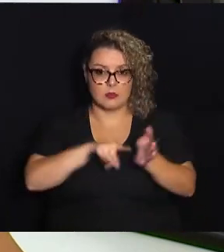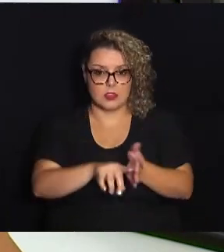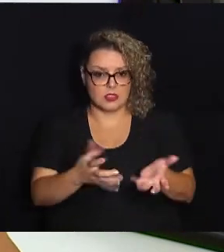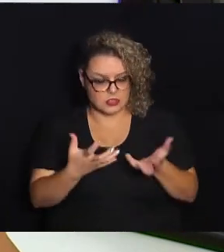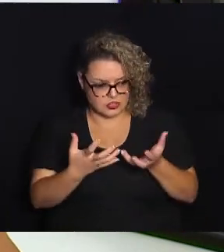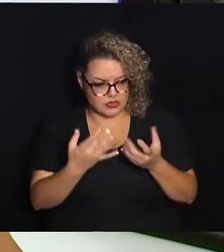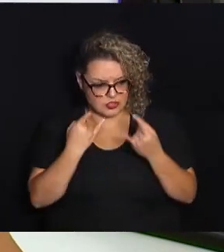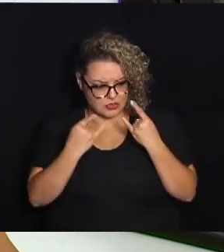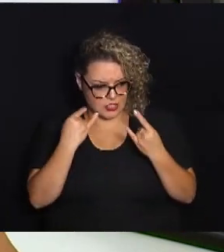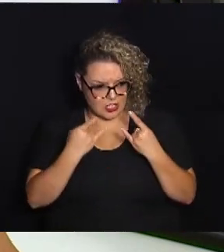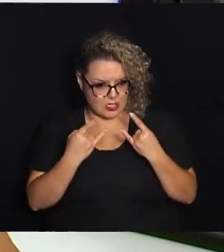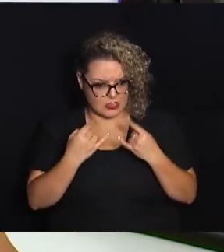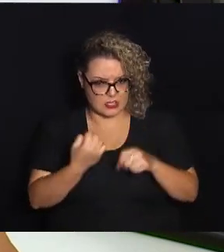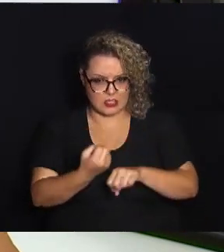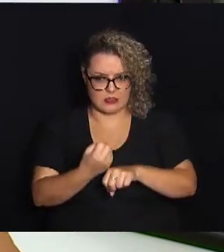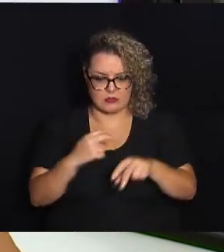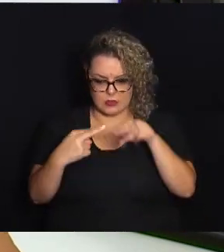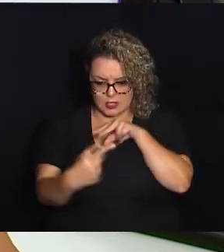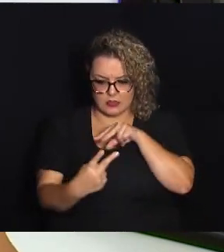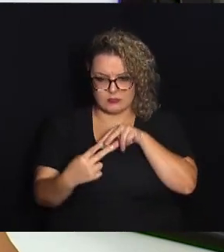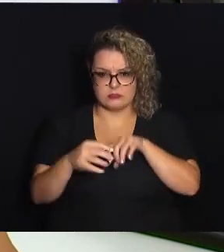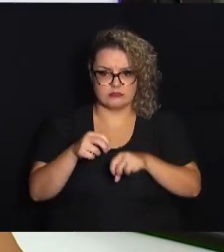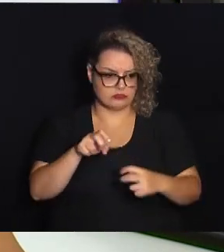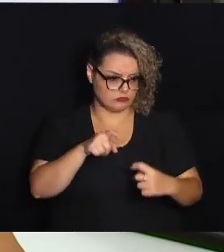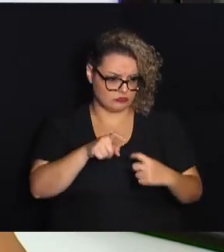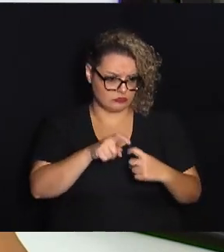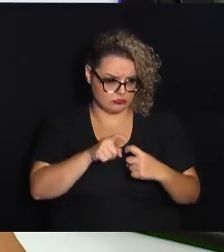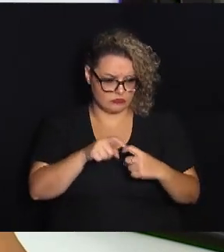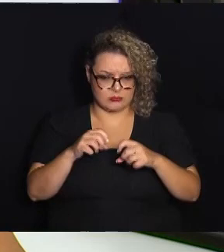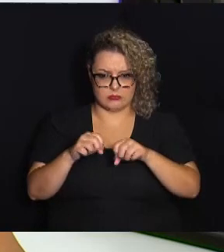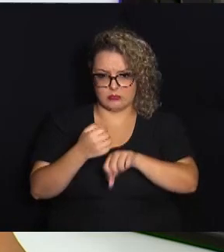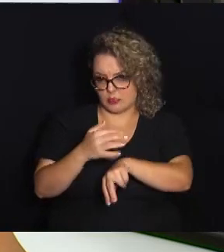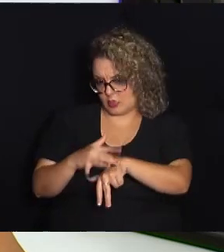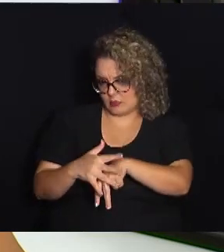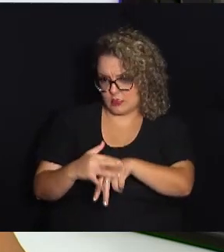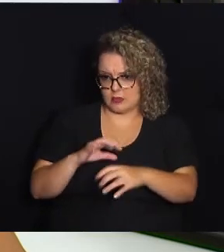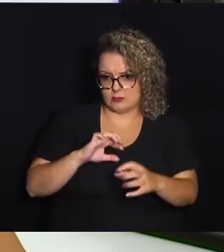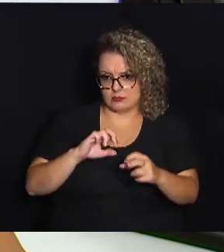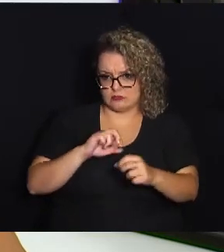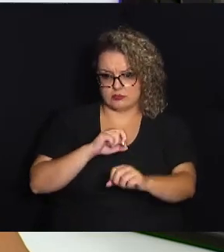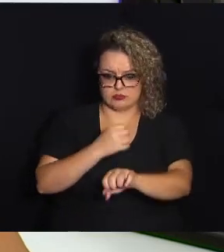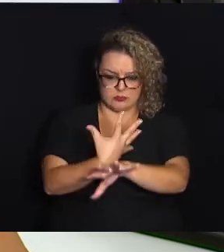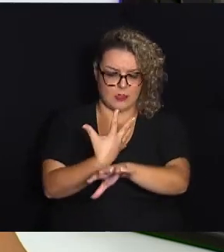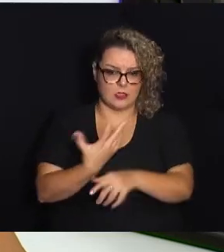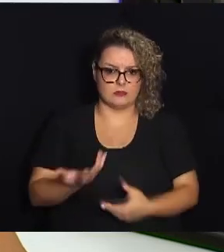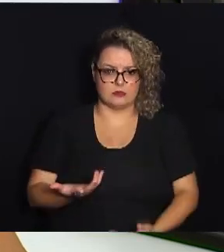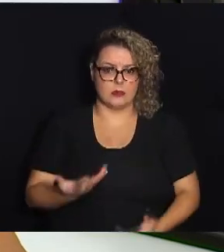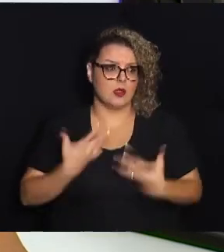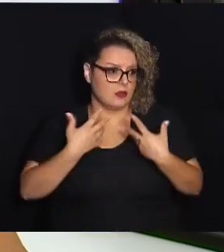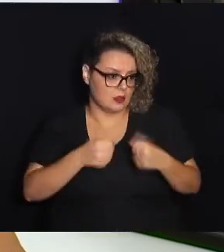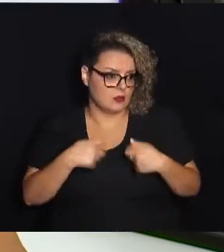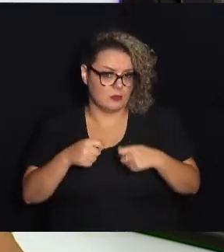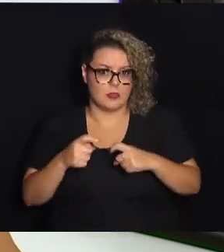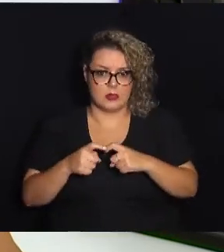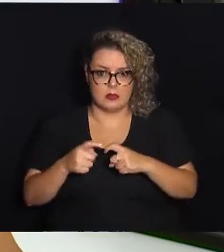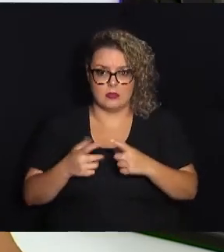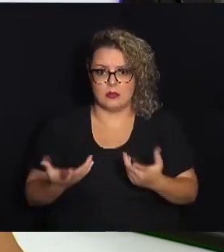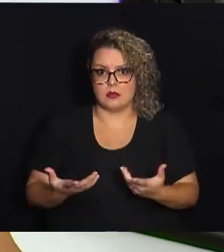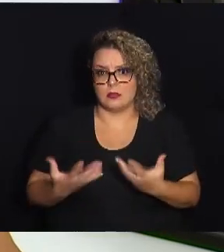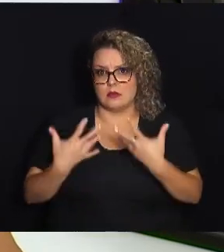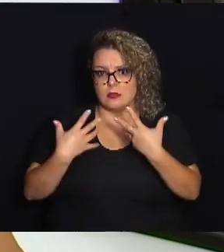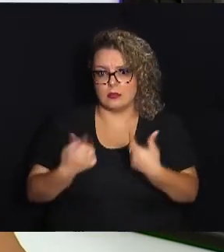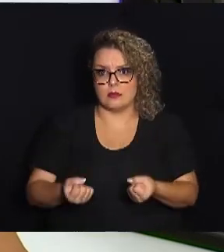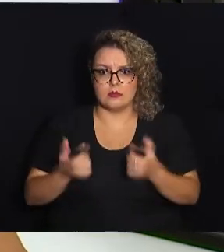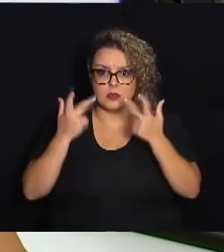enfermeira, foi perguntada se tinha interesse na consulta virtual. Eu aceitei porque como eu precisava